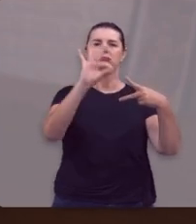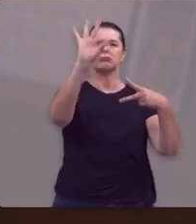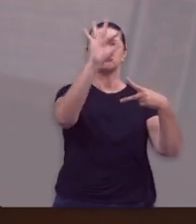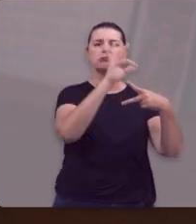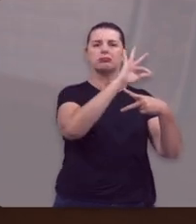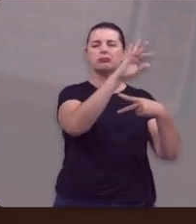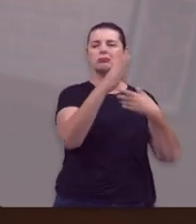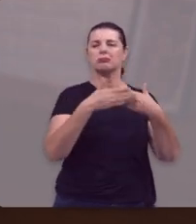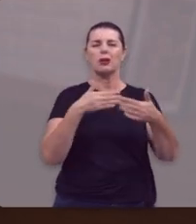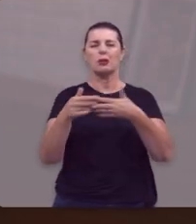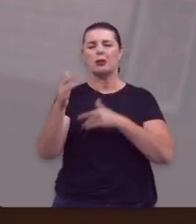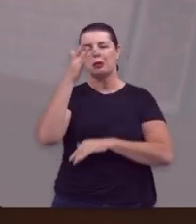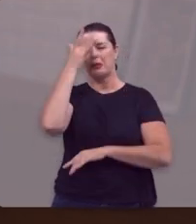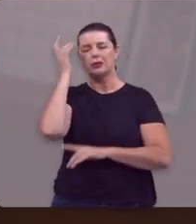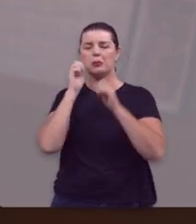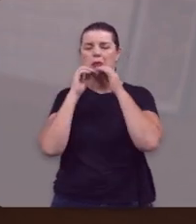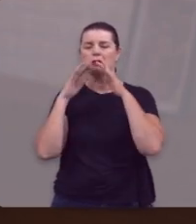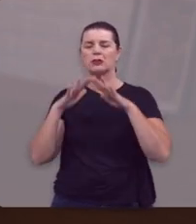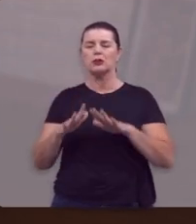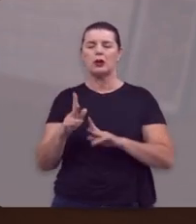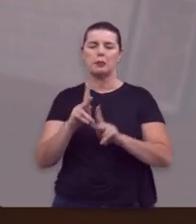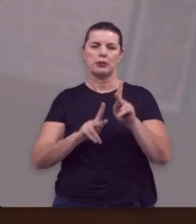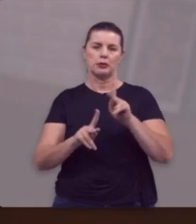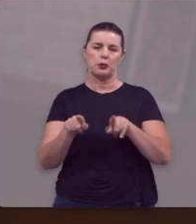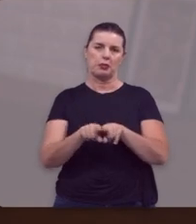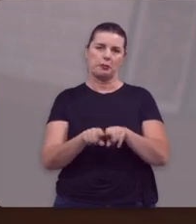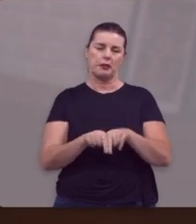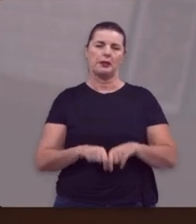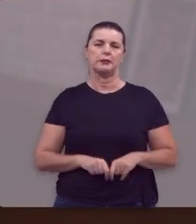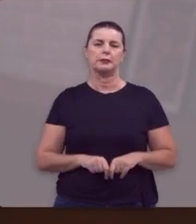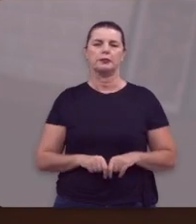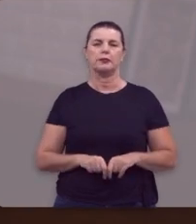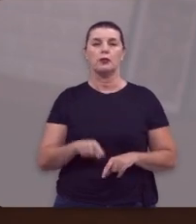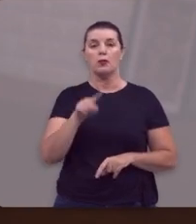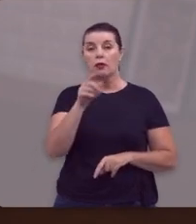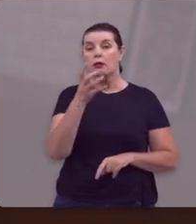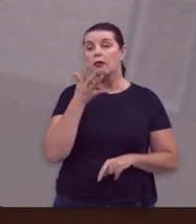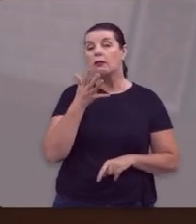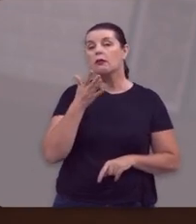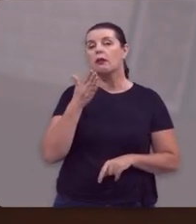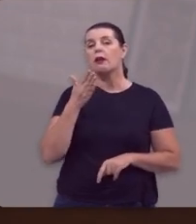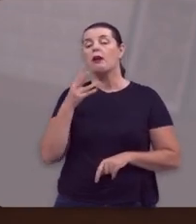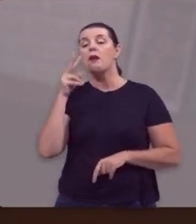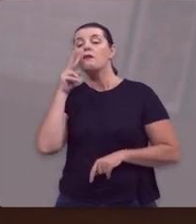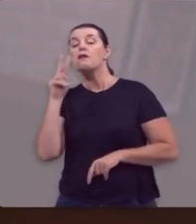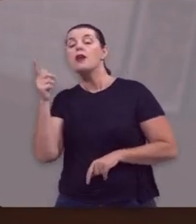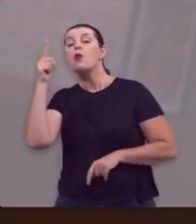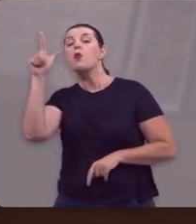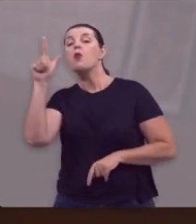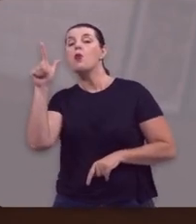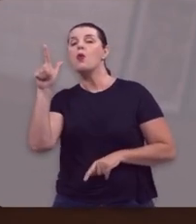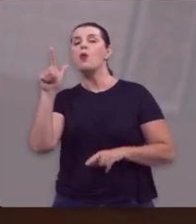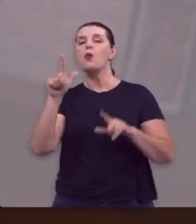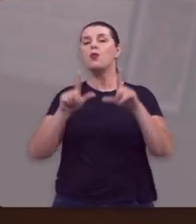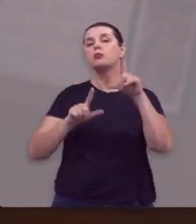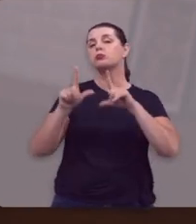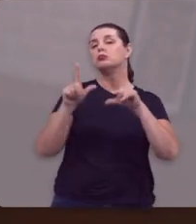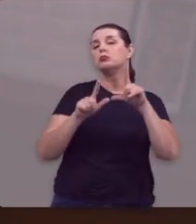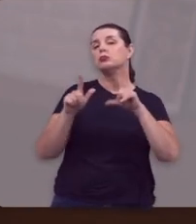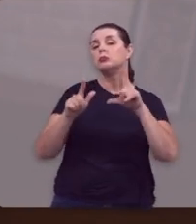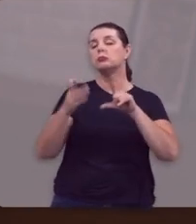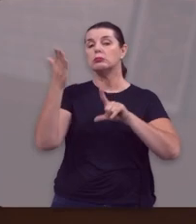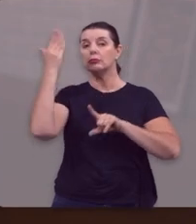enviar, compartilhar com quem você quiser para abençoar a vida dessa pessoa também. Se você quer ter acesso a